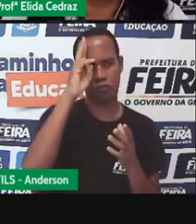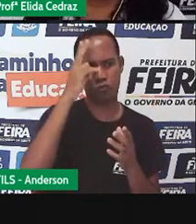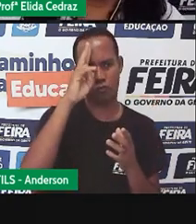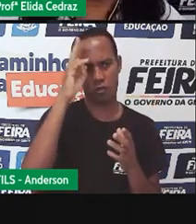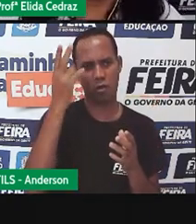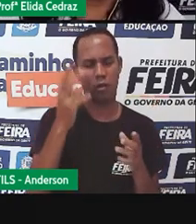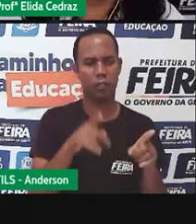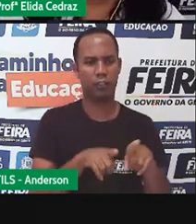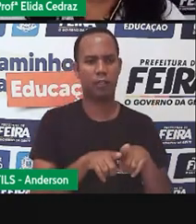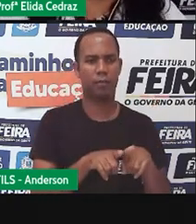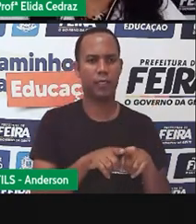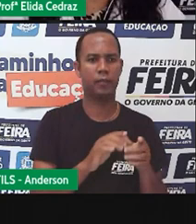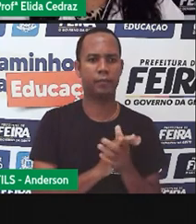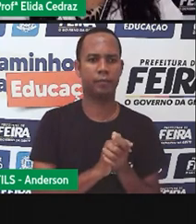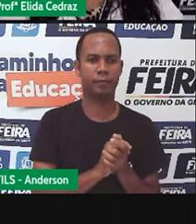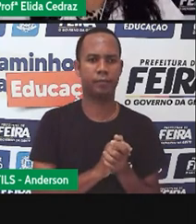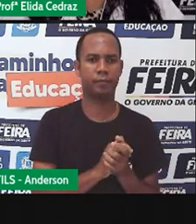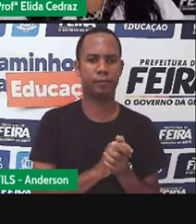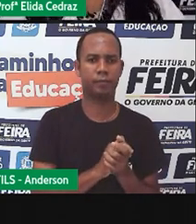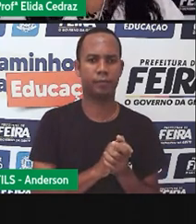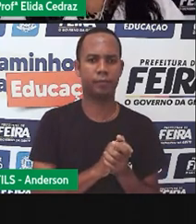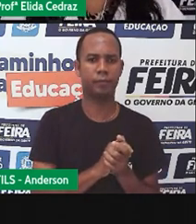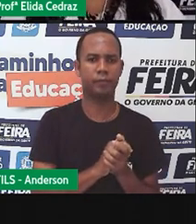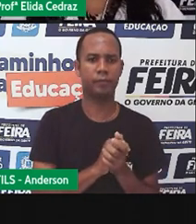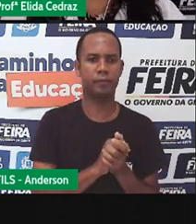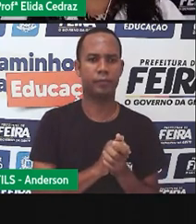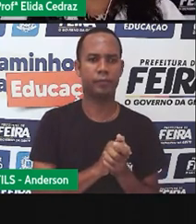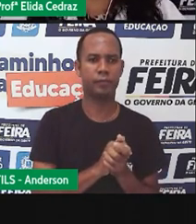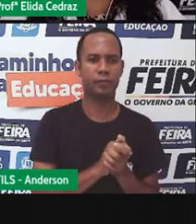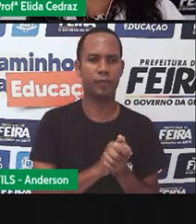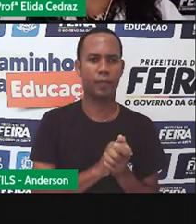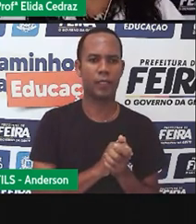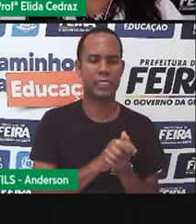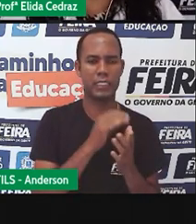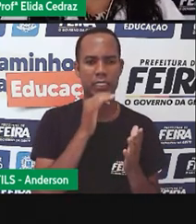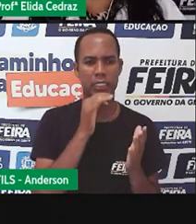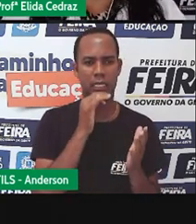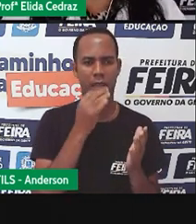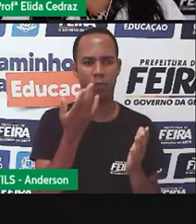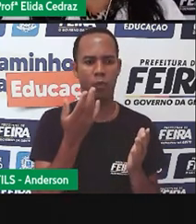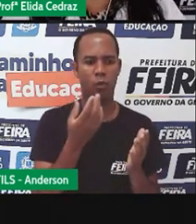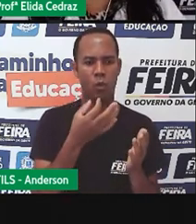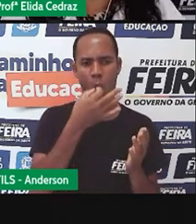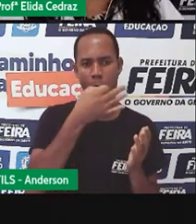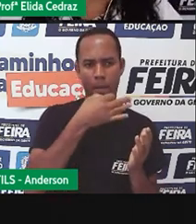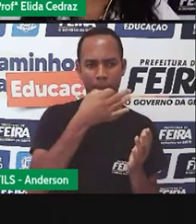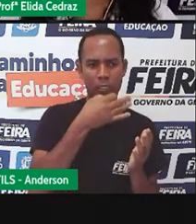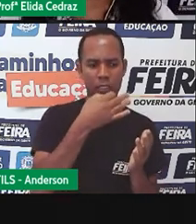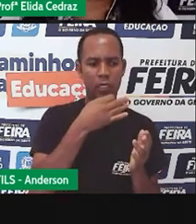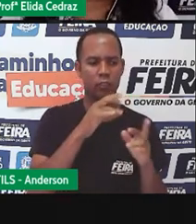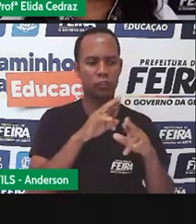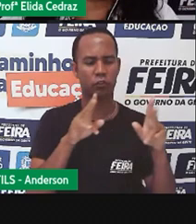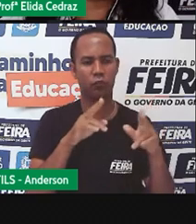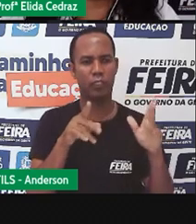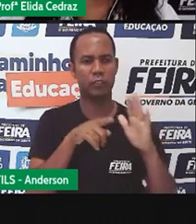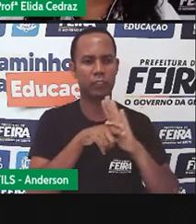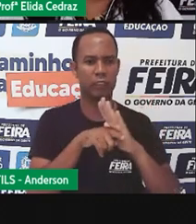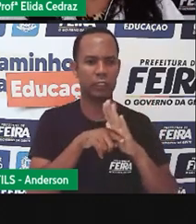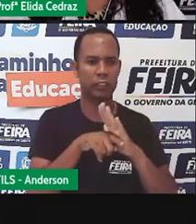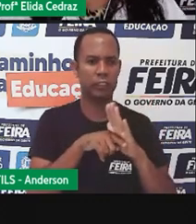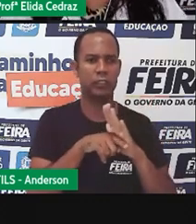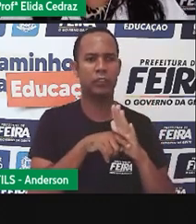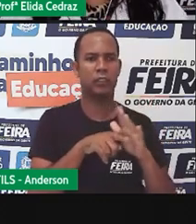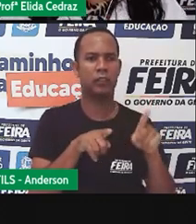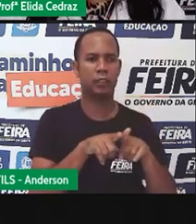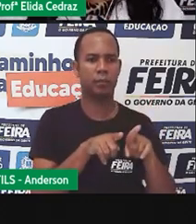E o cartunista é um gênero jornalístico considerado opinativo e de análise crítica.